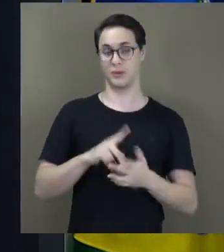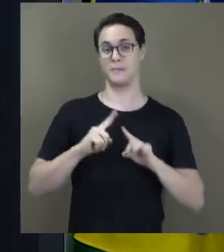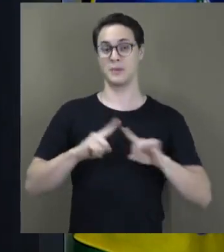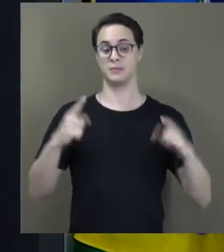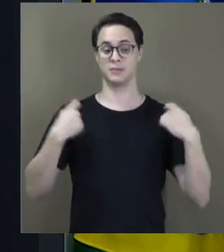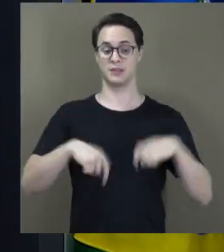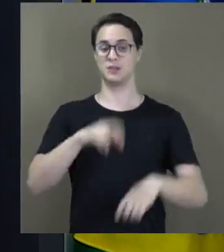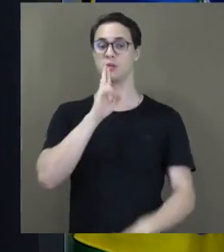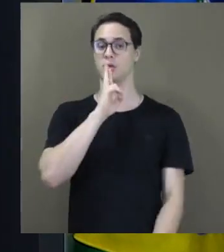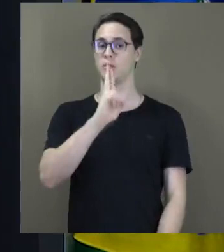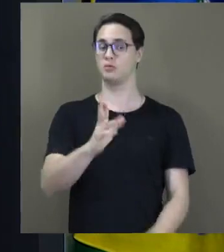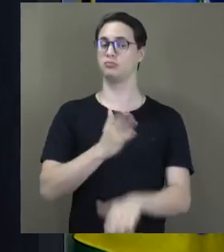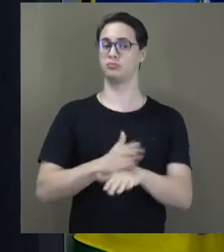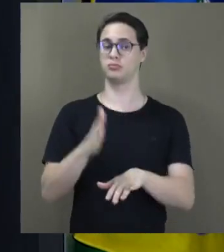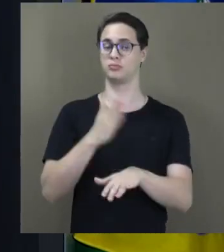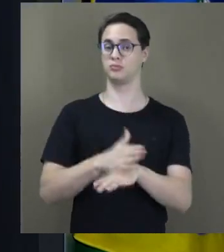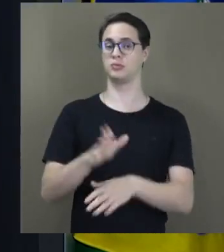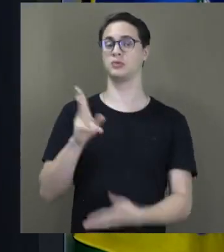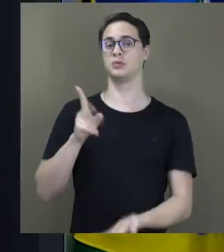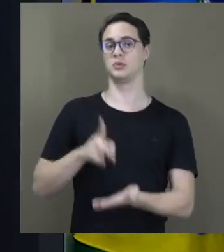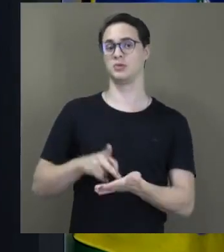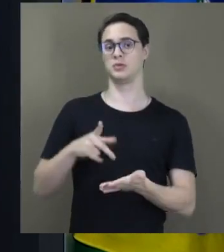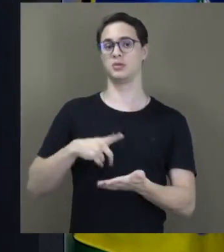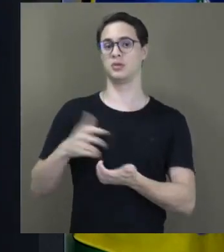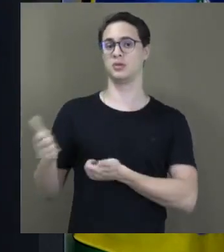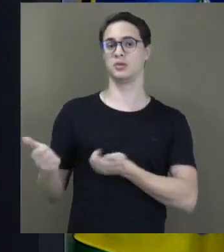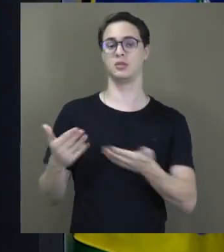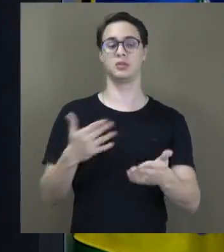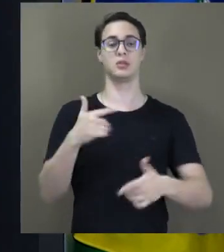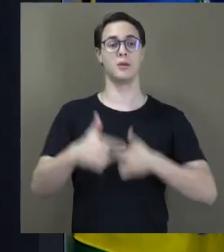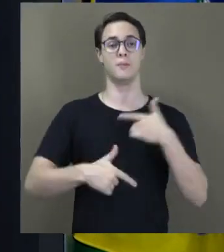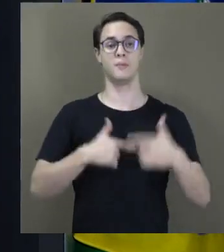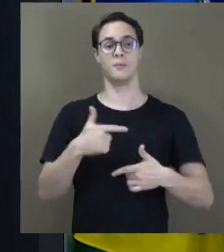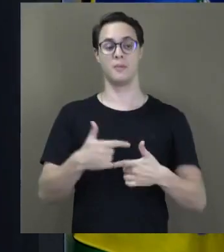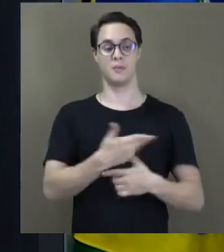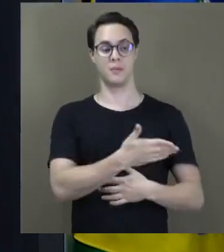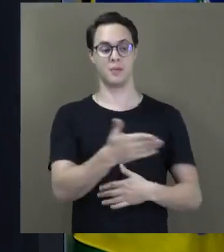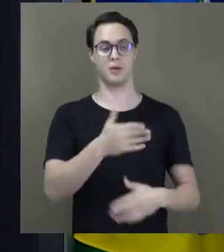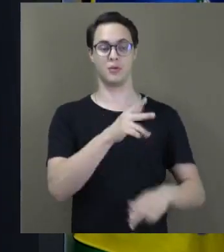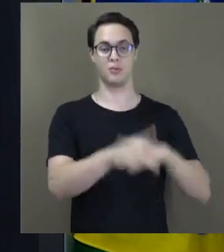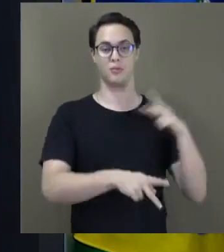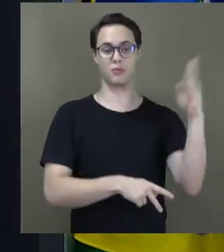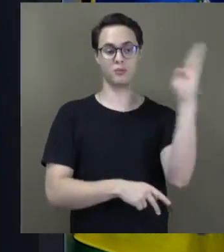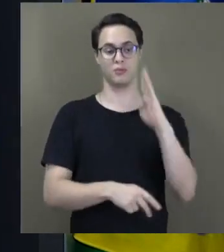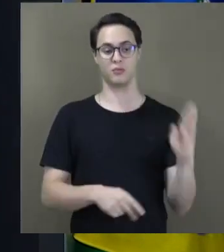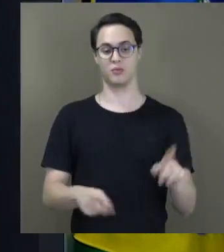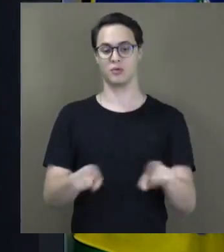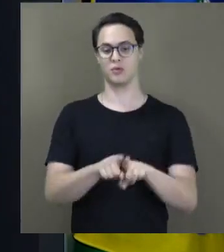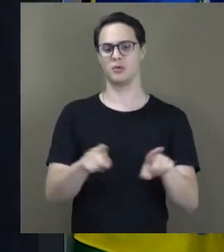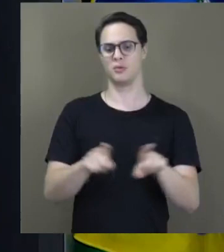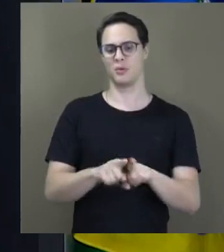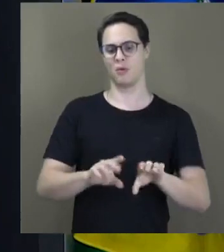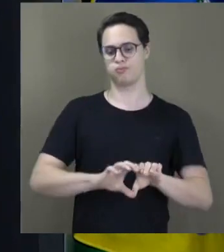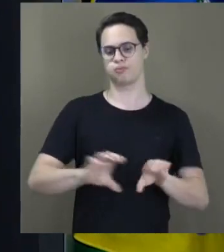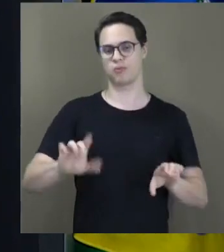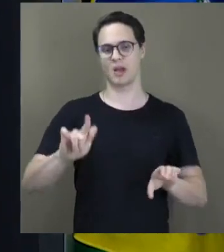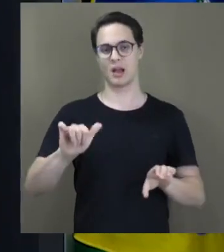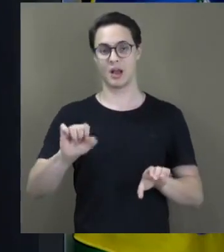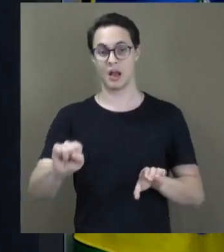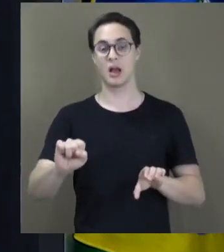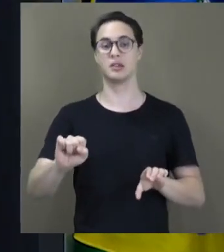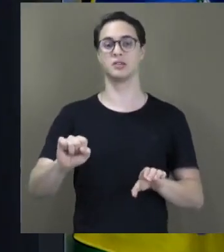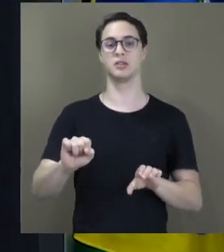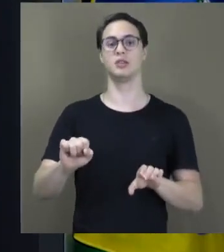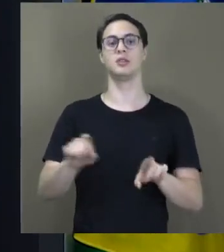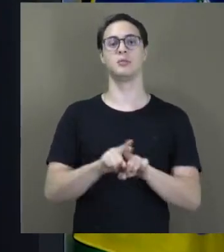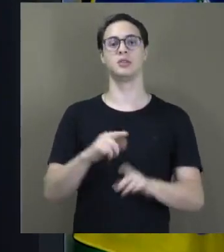resultados práticos, empregue milhares de brasileiros, interrompam a disparada do preço do gás e desenvolva